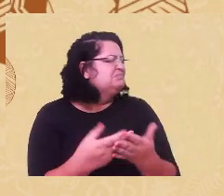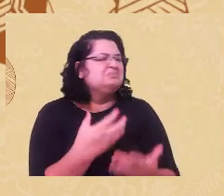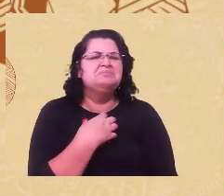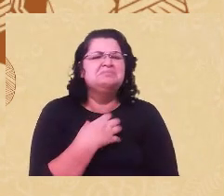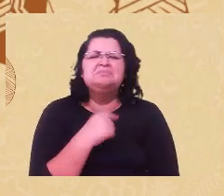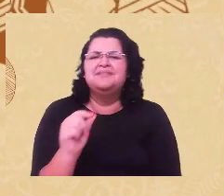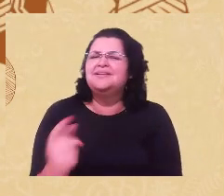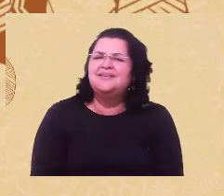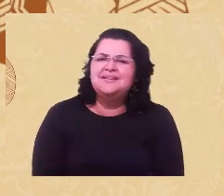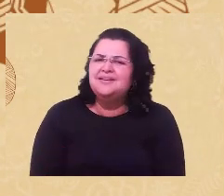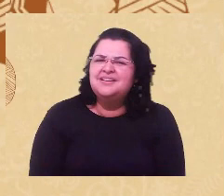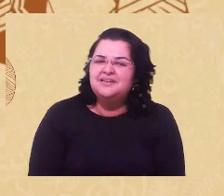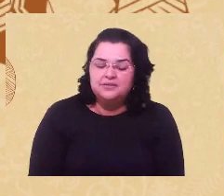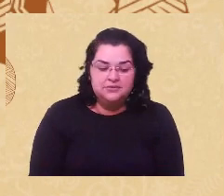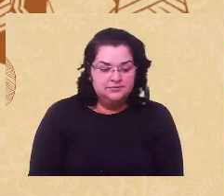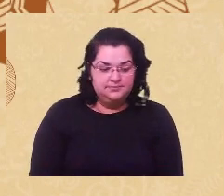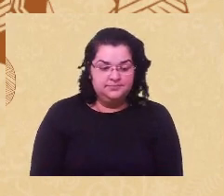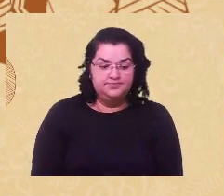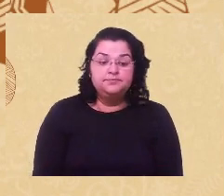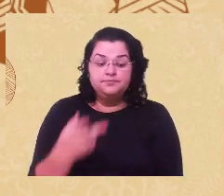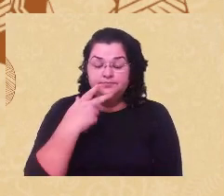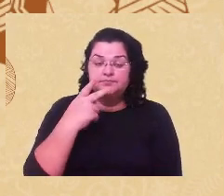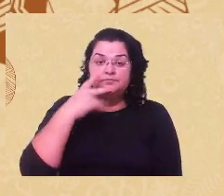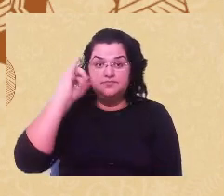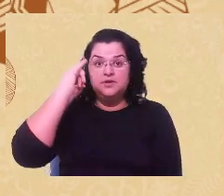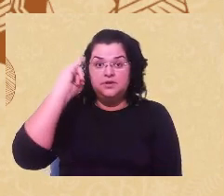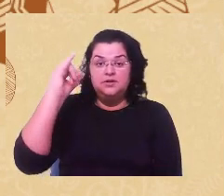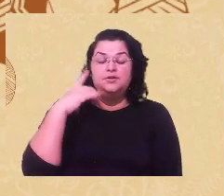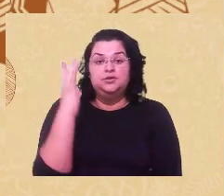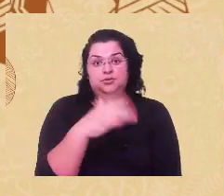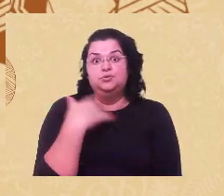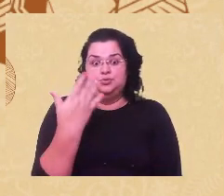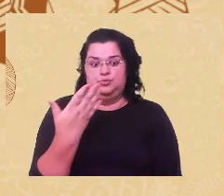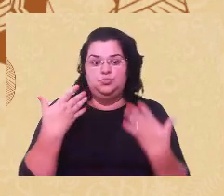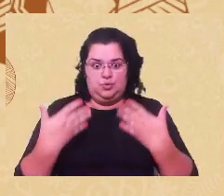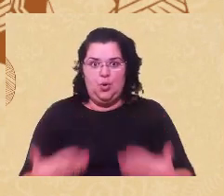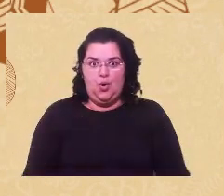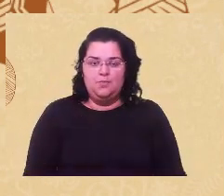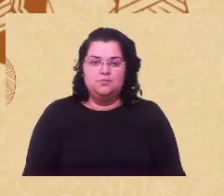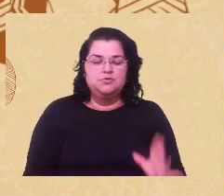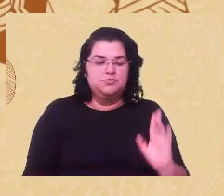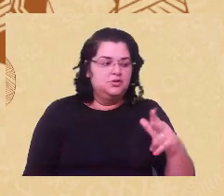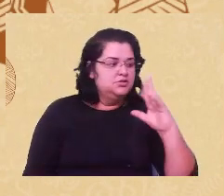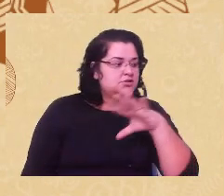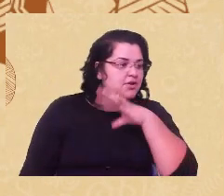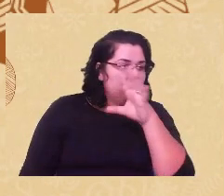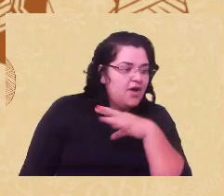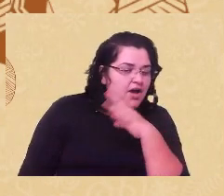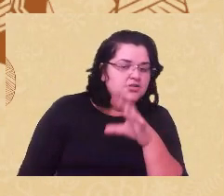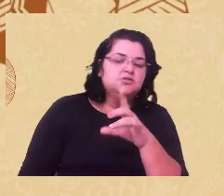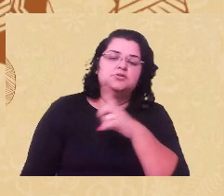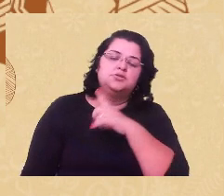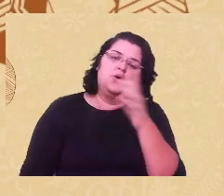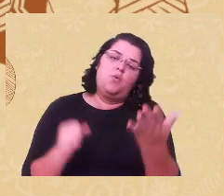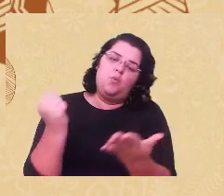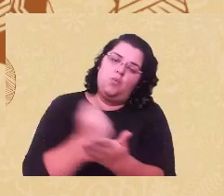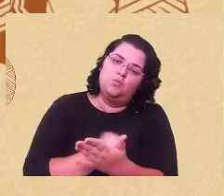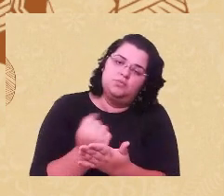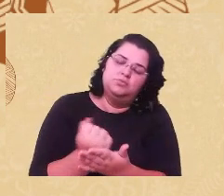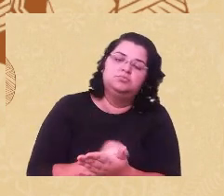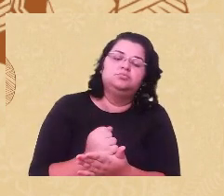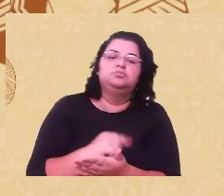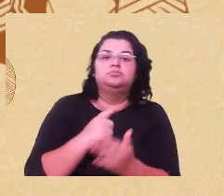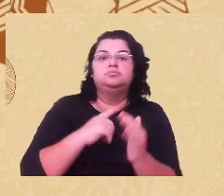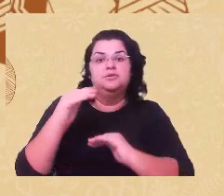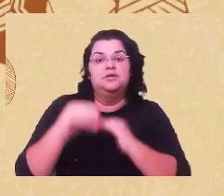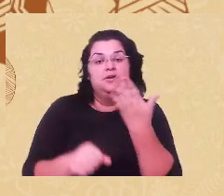disso, essa ideia de que os nossos corpos são selvagens, que precisam ser controlados, que precisam ser adestrados, que as nossas